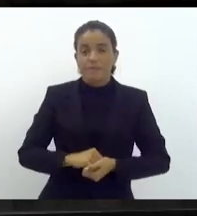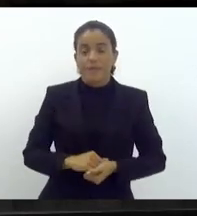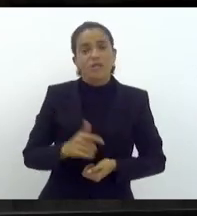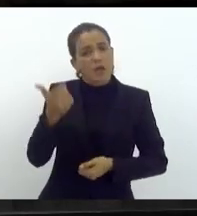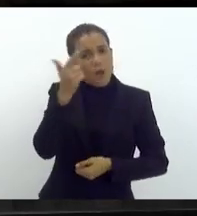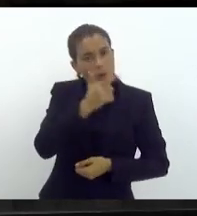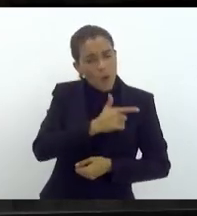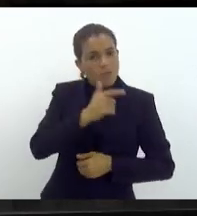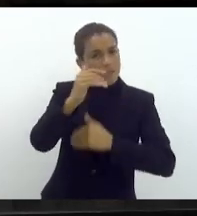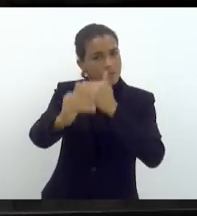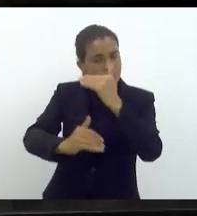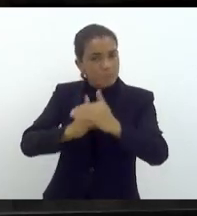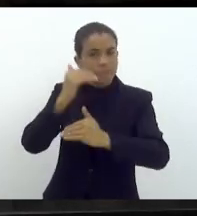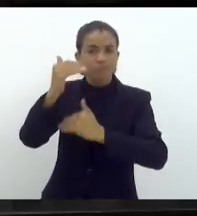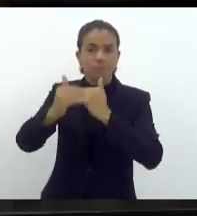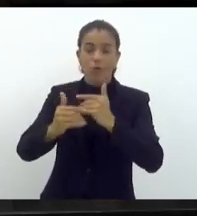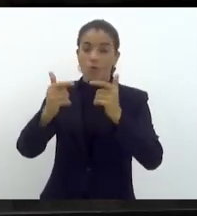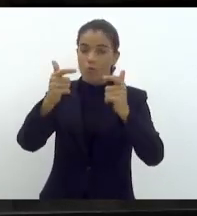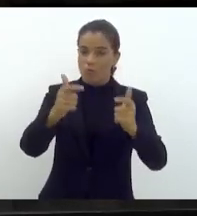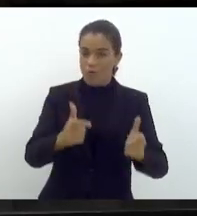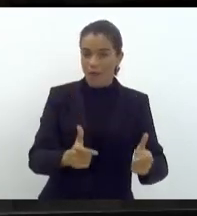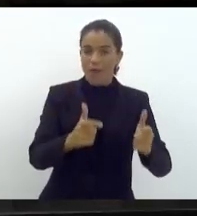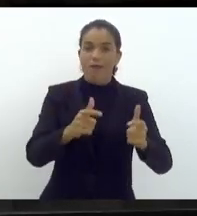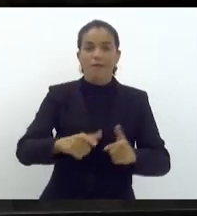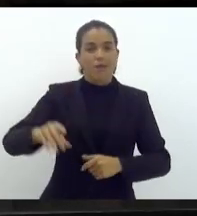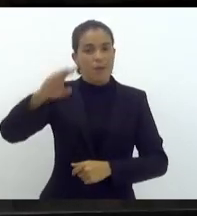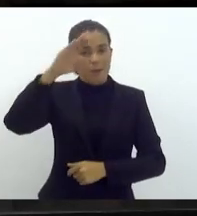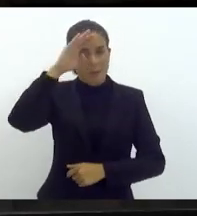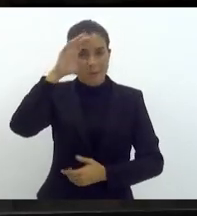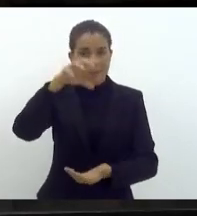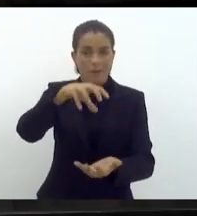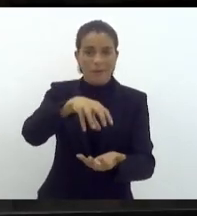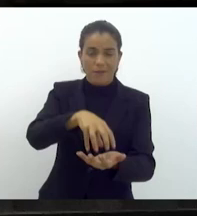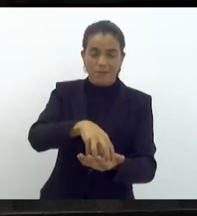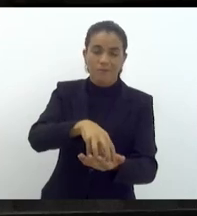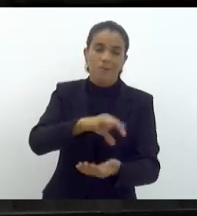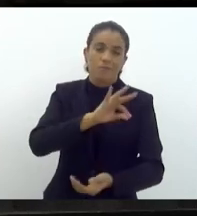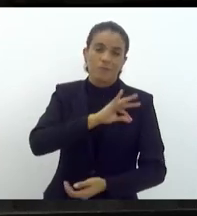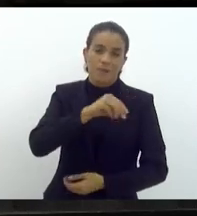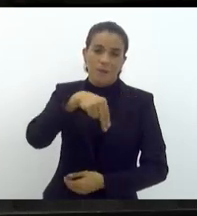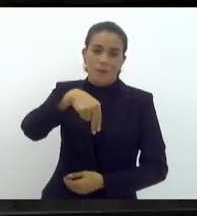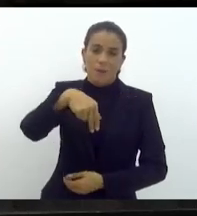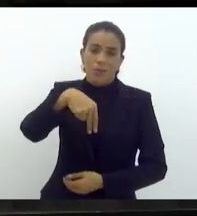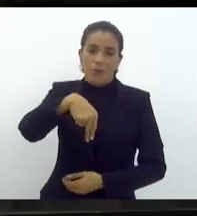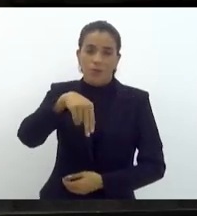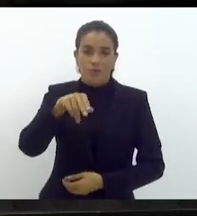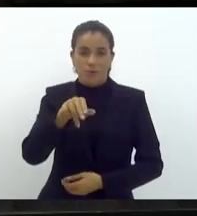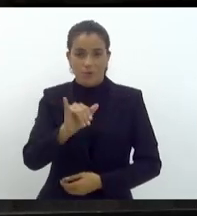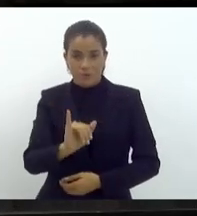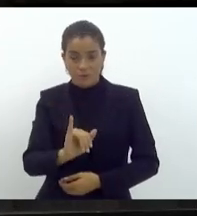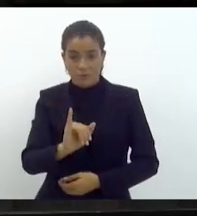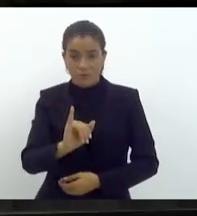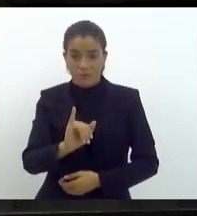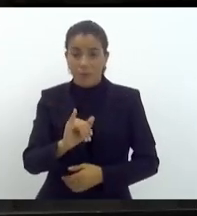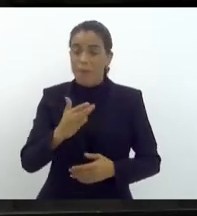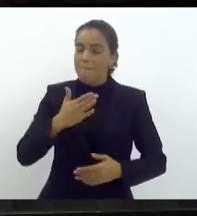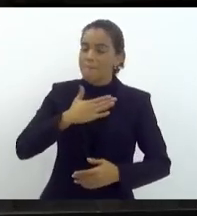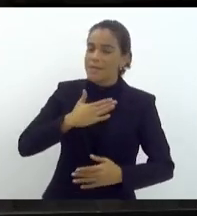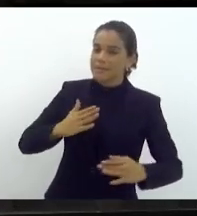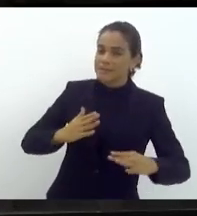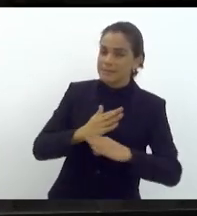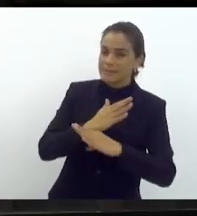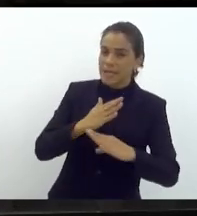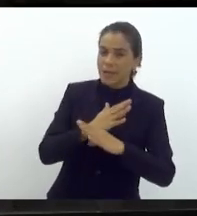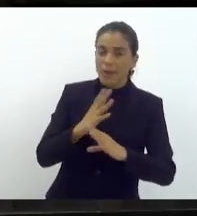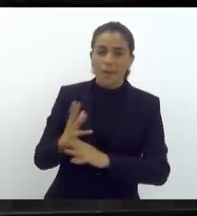já conseguimos avançar com o local, que é o Batalhão da Polícia Militar em Nova Iguaçu, que é a minha cidade, Nova Iguaçu, o último censo